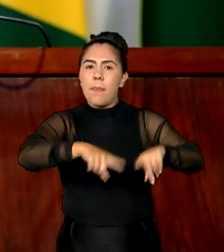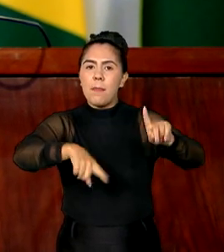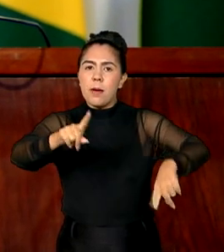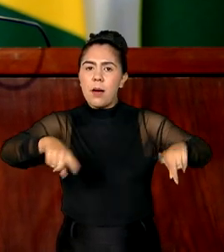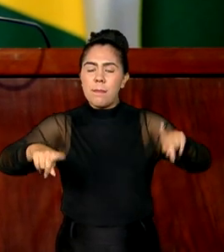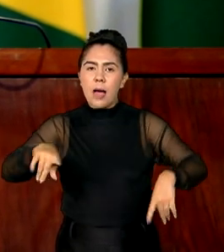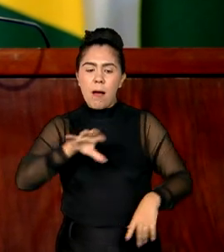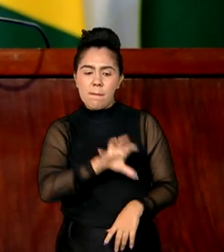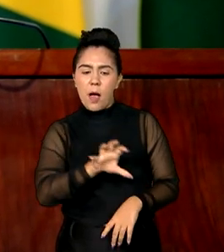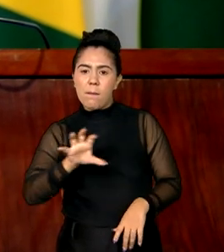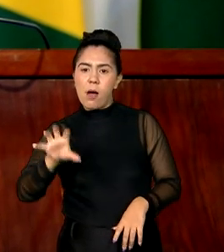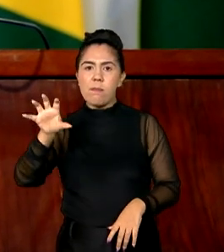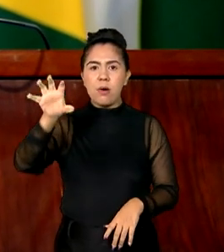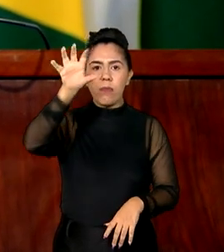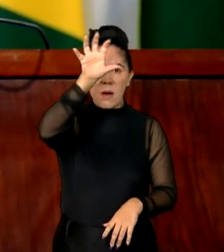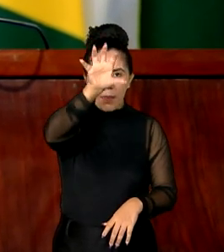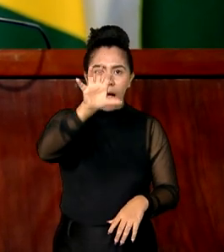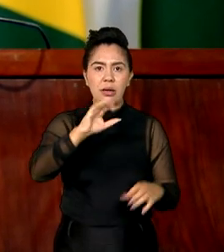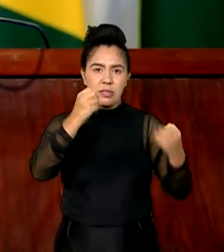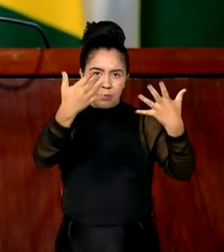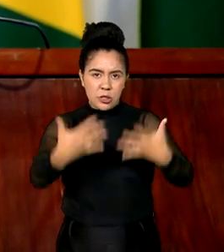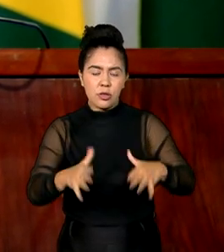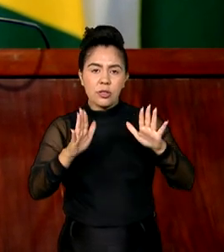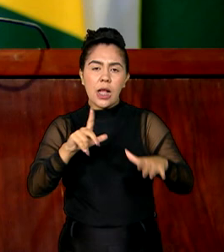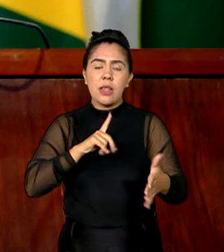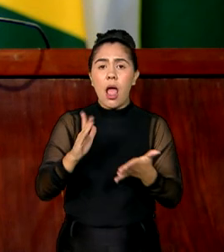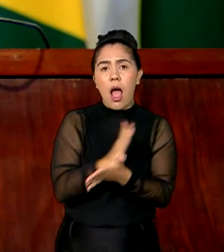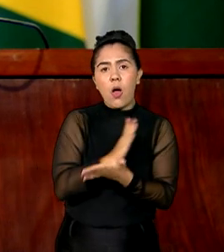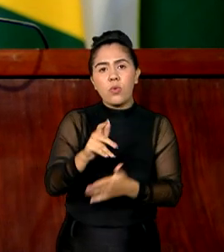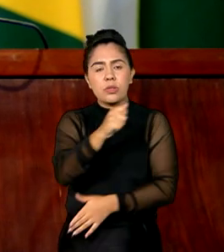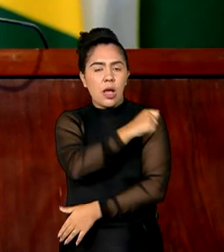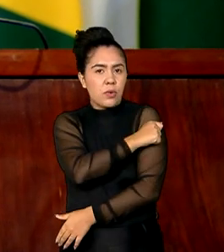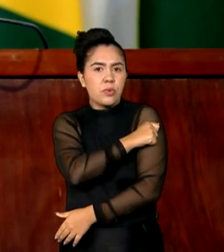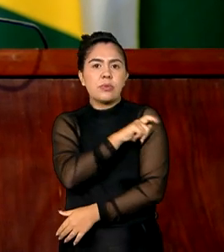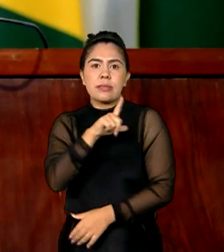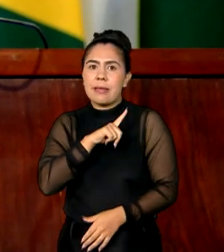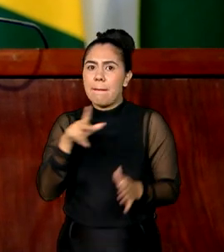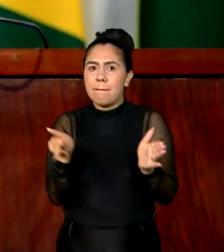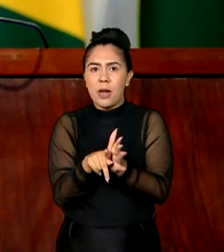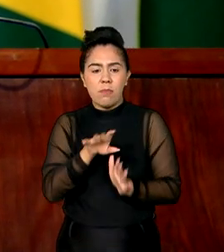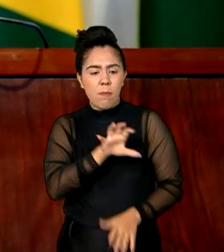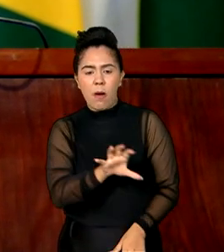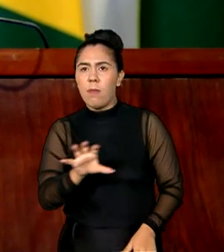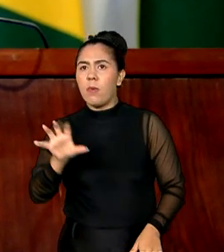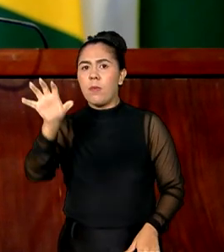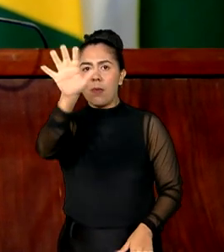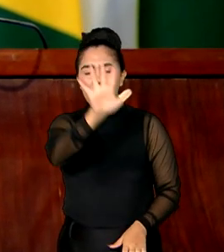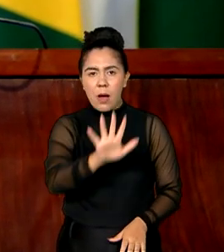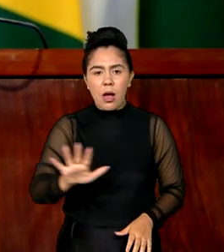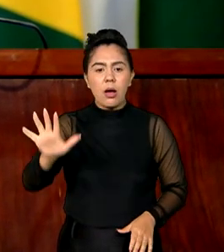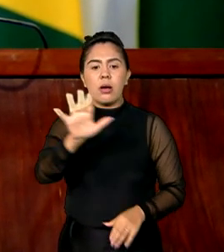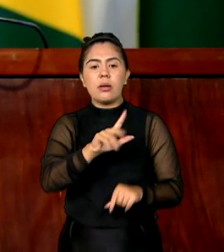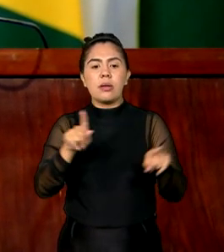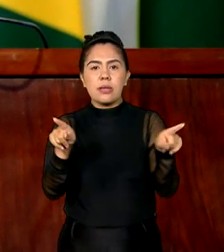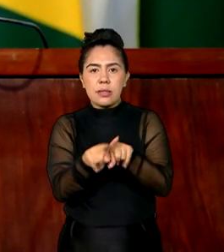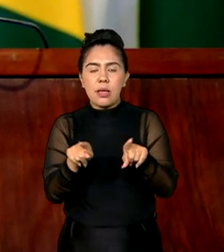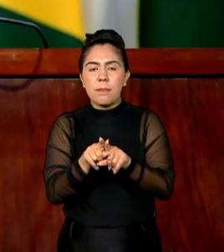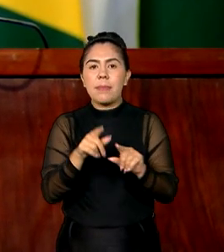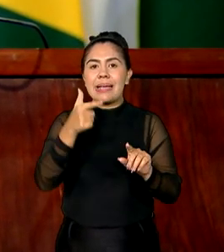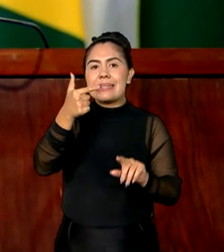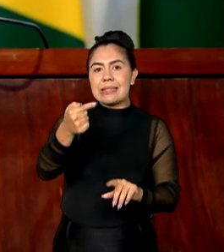marcante, como foi dito, com alunos vindos de todas as regiões do Brasil, além dos sete intercambistas